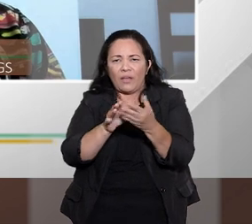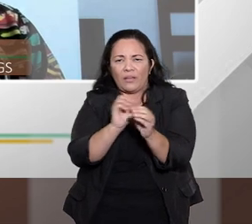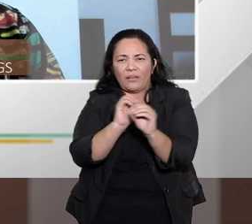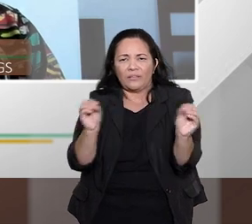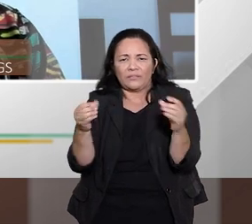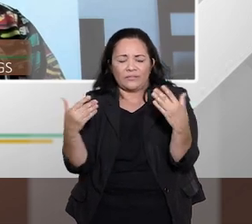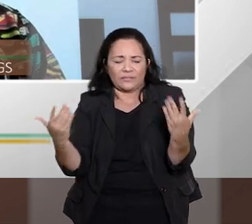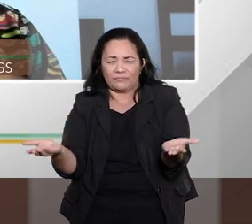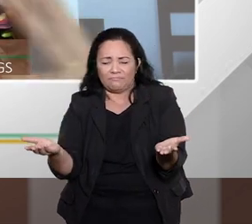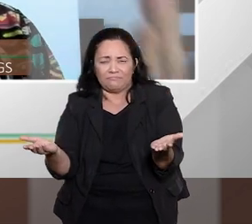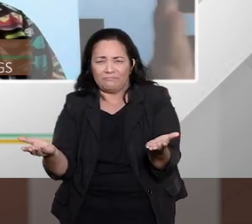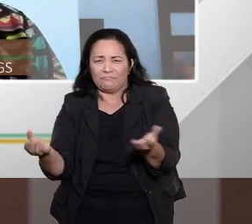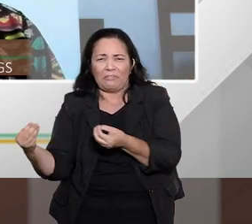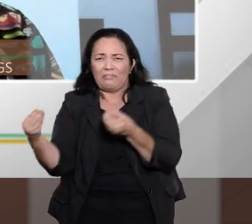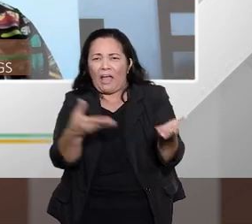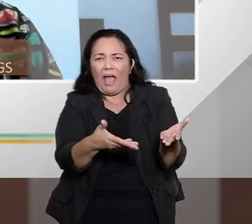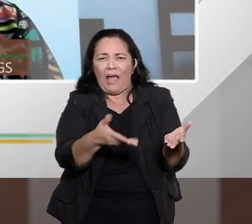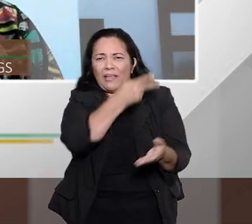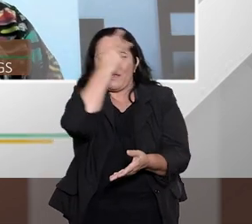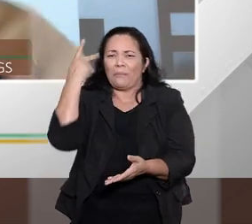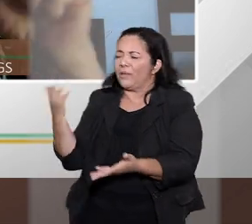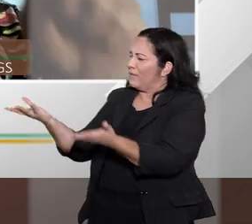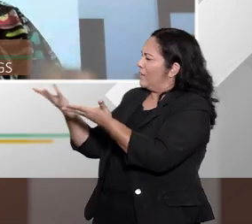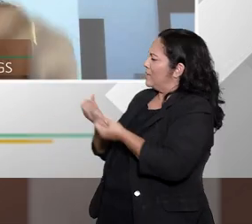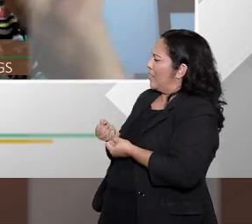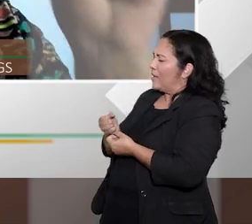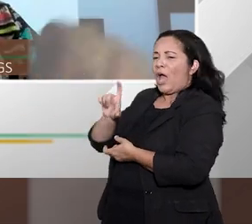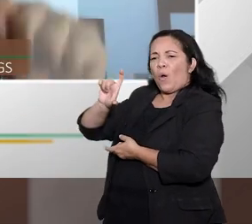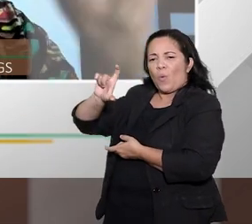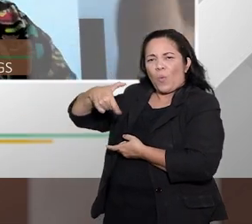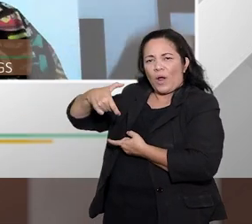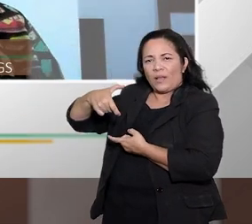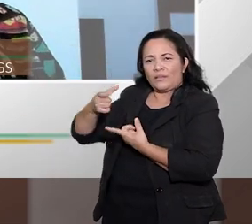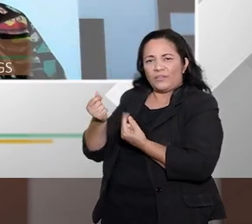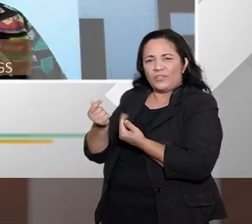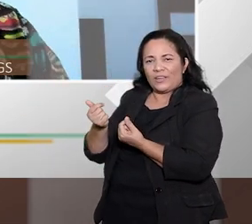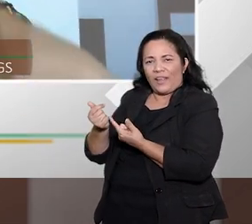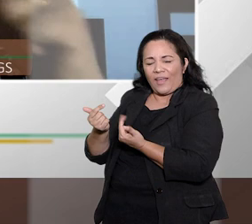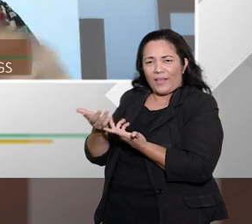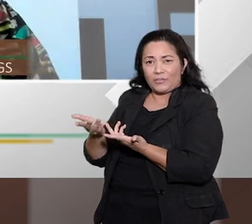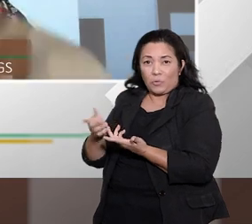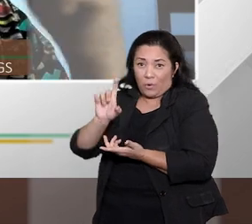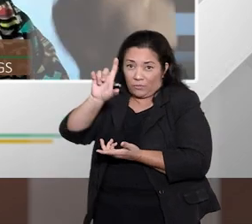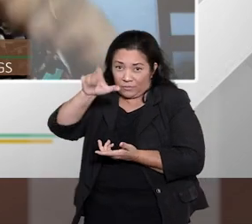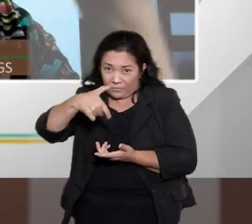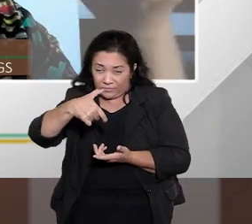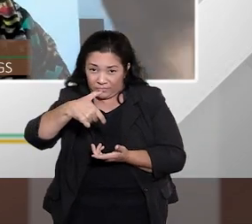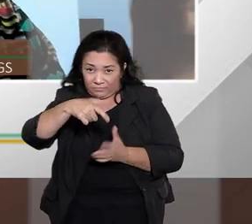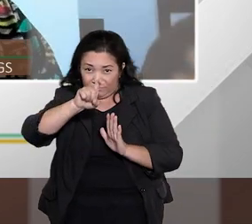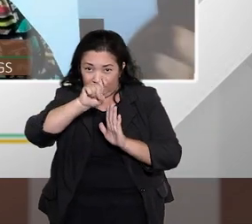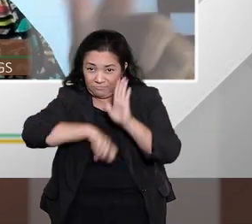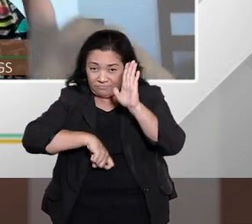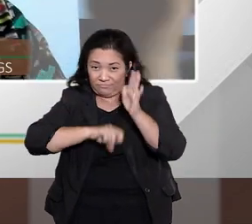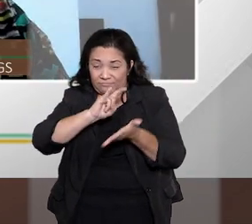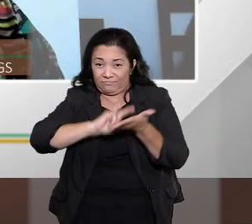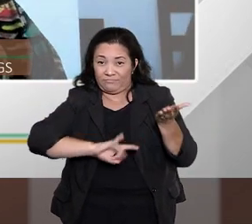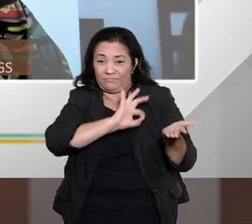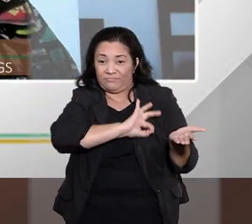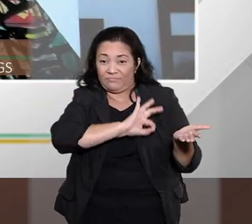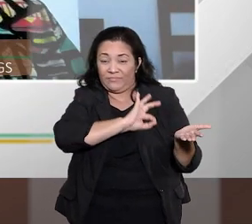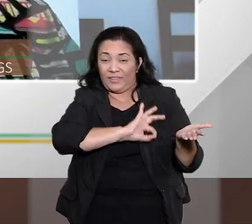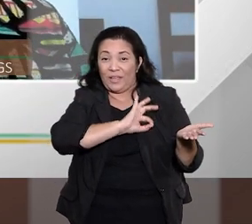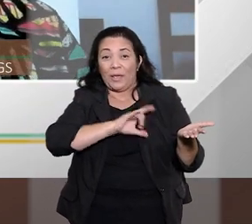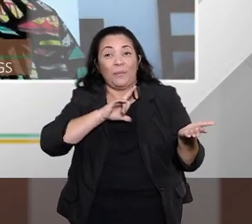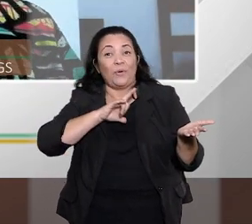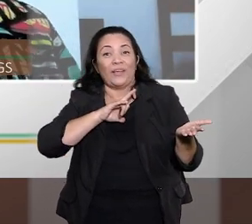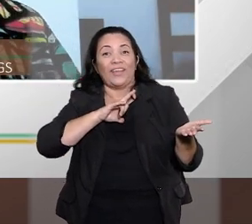crédito, às vezes o idoso não está nem entendendo que é um cartão de crédito consignado, ele acha que é um consignado normal, que tem outra